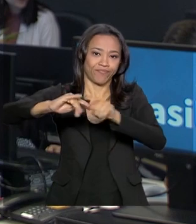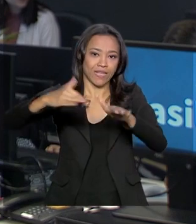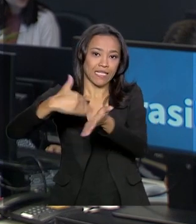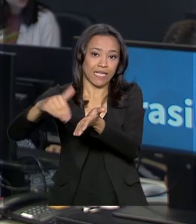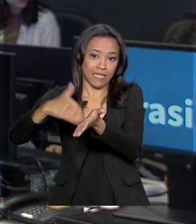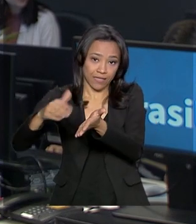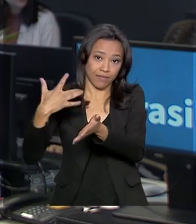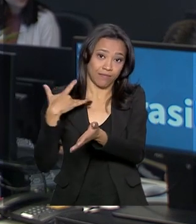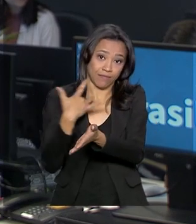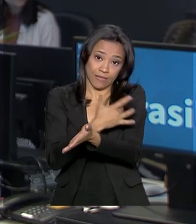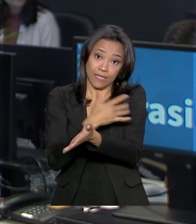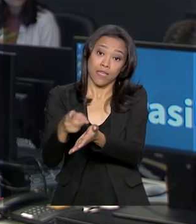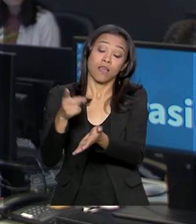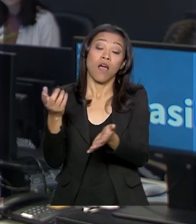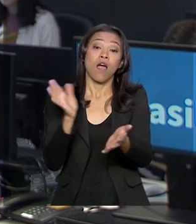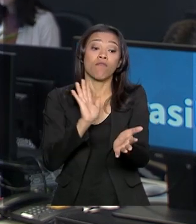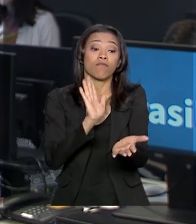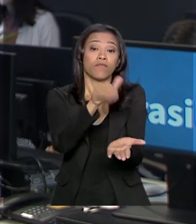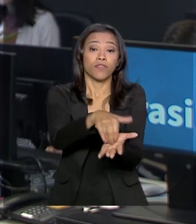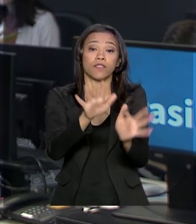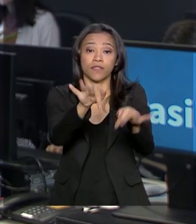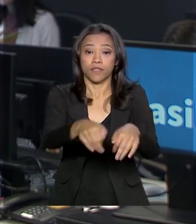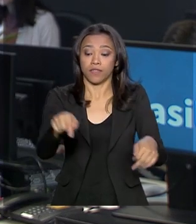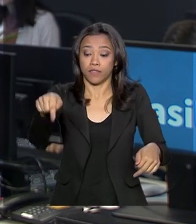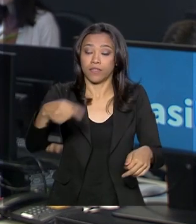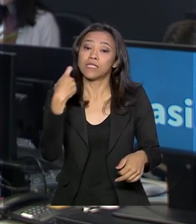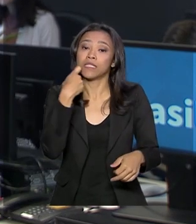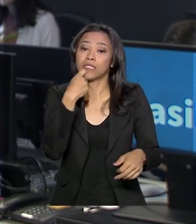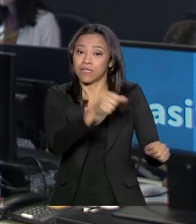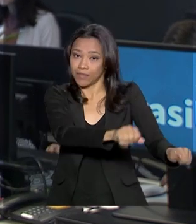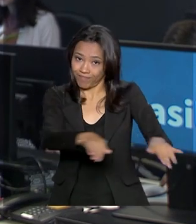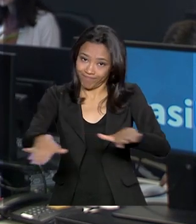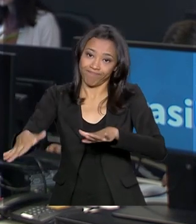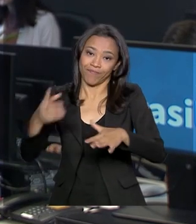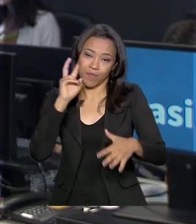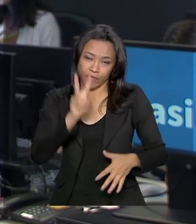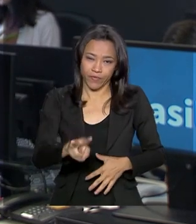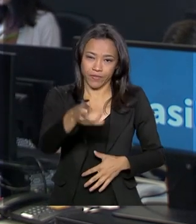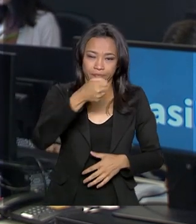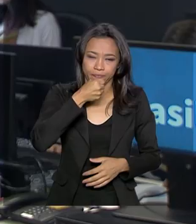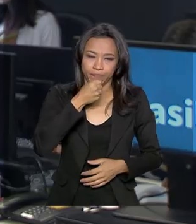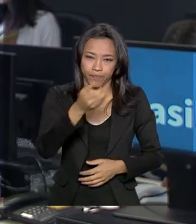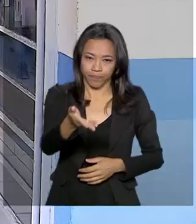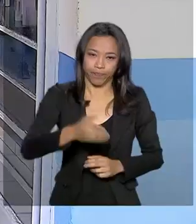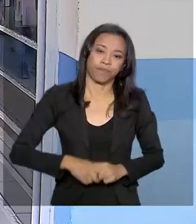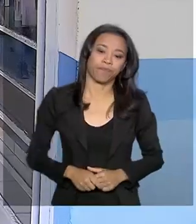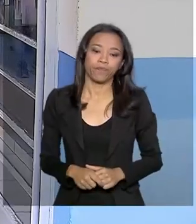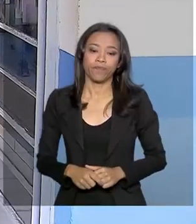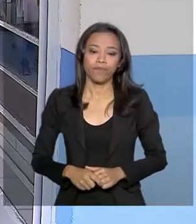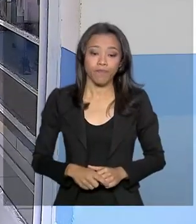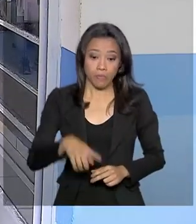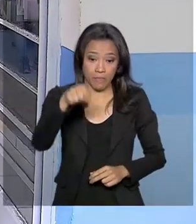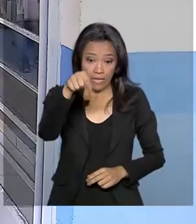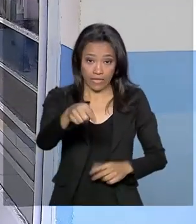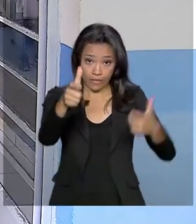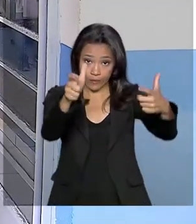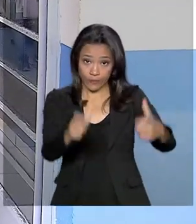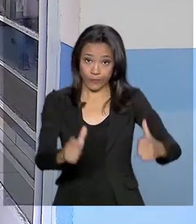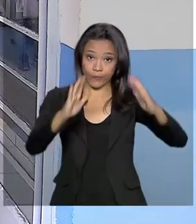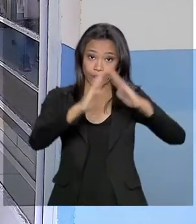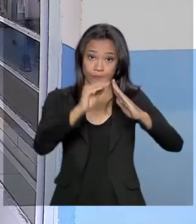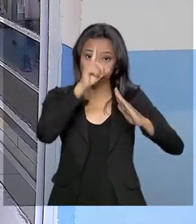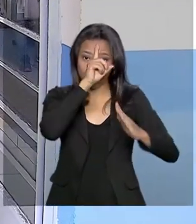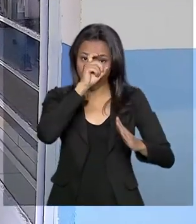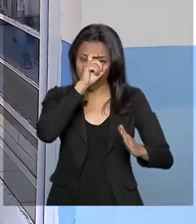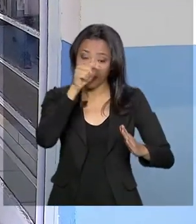termina na próxima sexta-feira. Vamos ver na reportagem de Dimas Soude. Neste posto de vacinação na